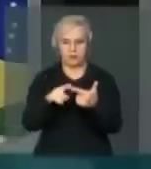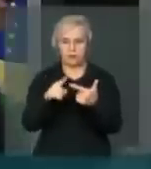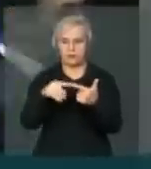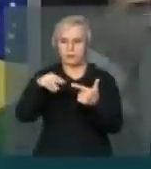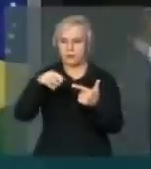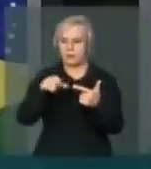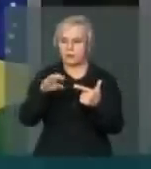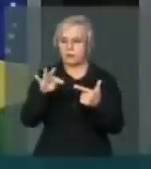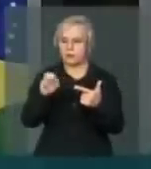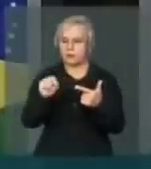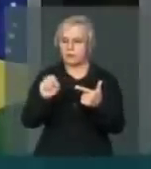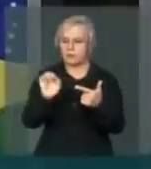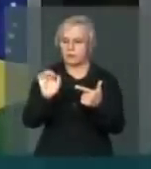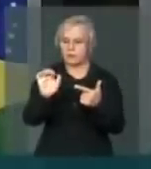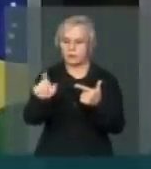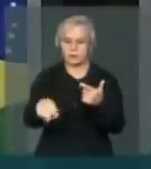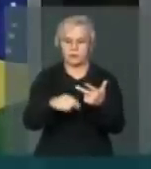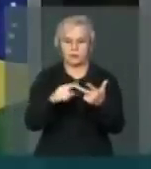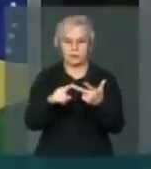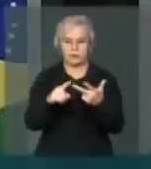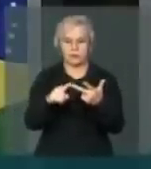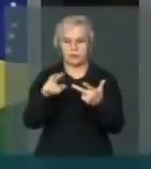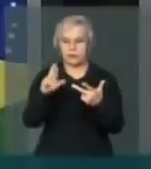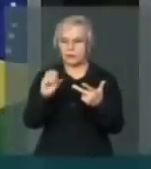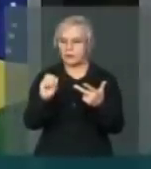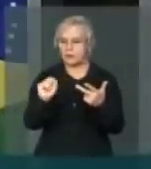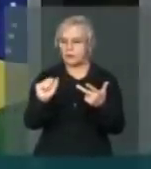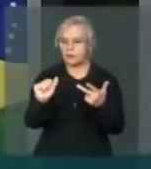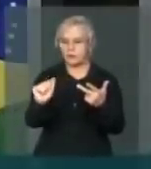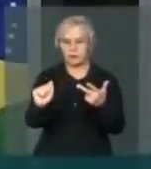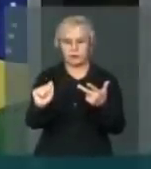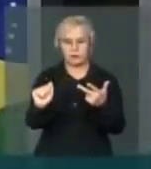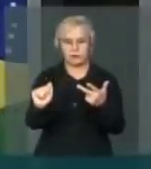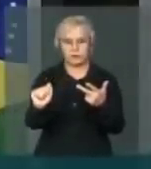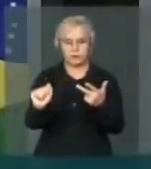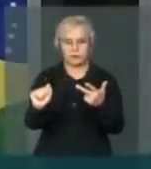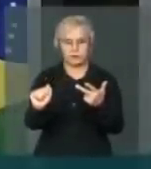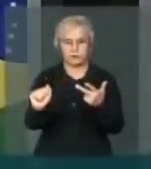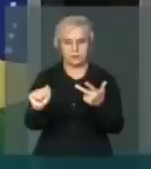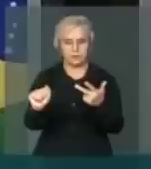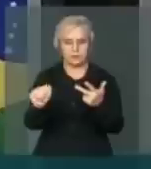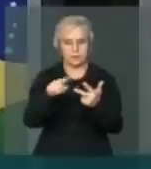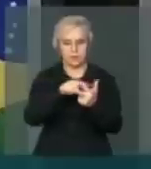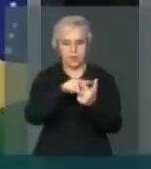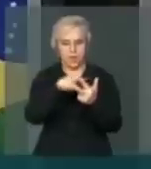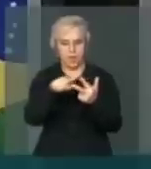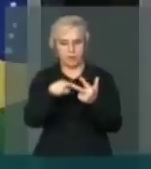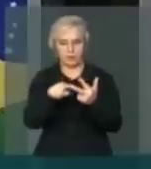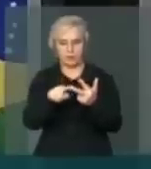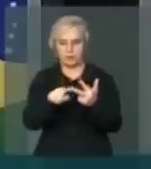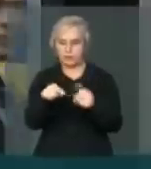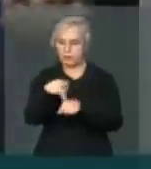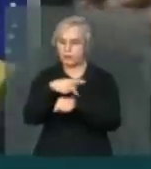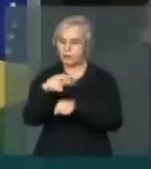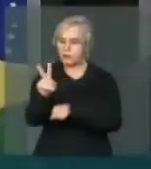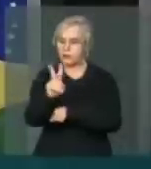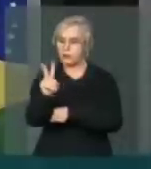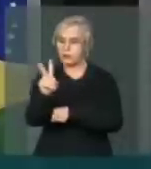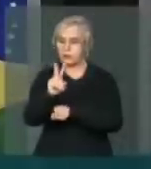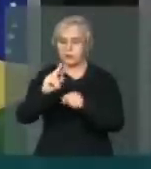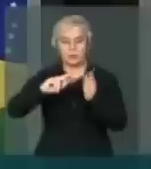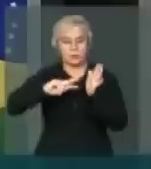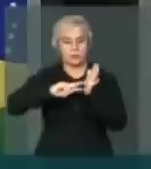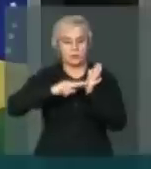Mitzeladeza A senhora Rosa Orozco Todas que aqui simbolizam